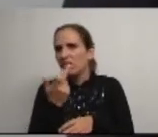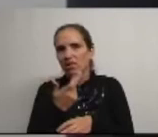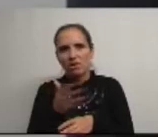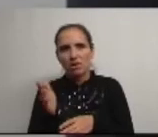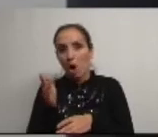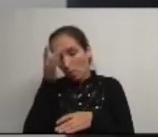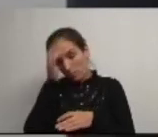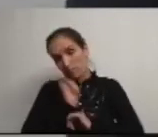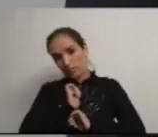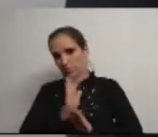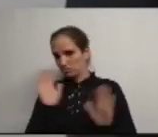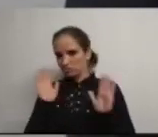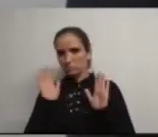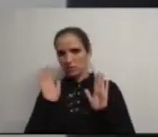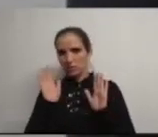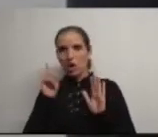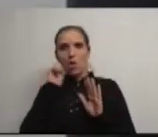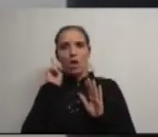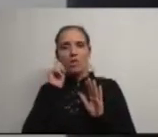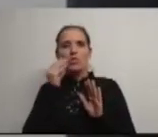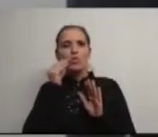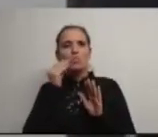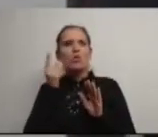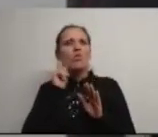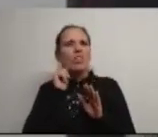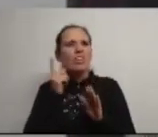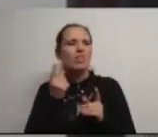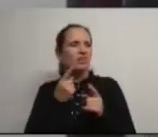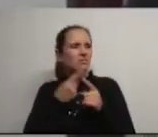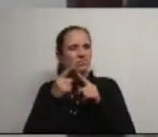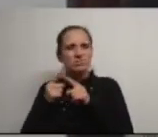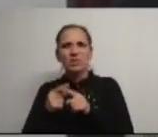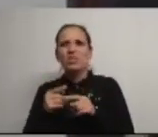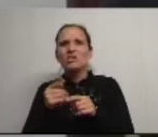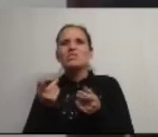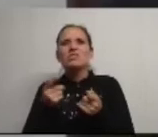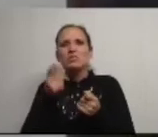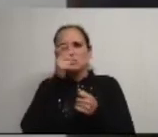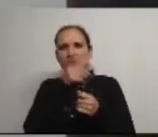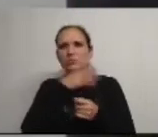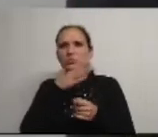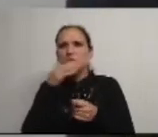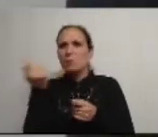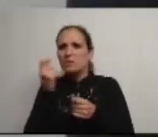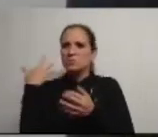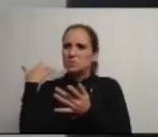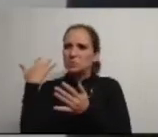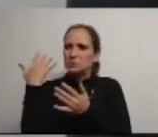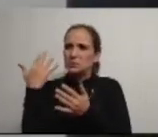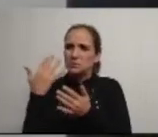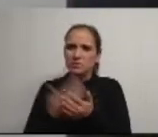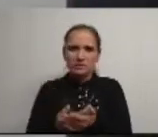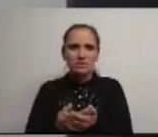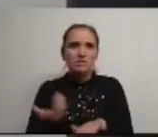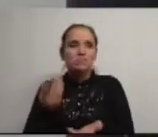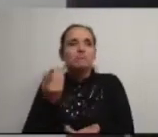uma opinião tanto na qualidade como na diversidade e no sentido prático das intervenções aqui acolhidas ao longo de meses tanto na